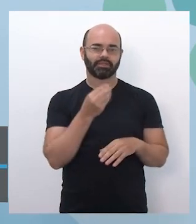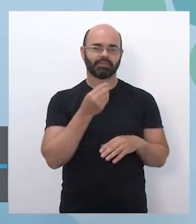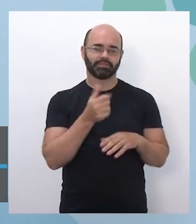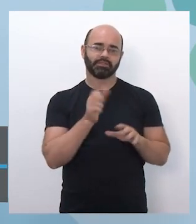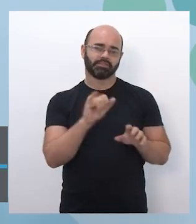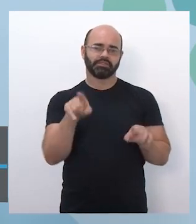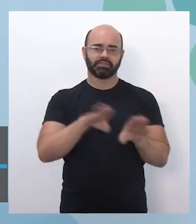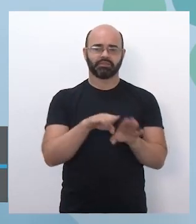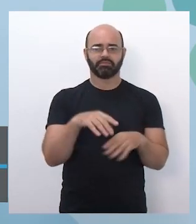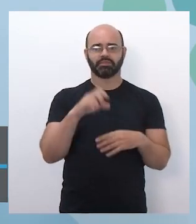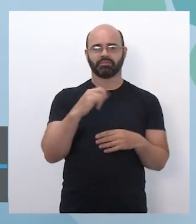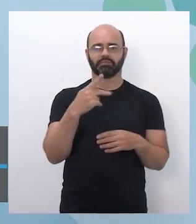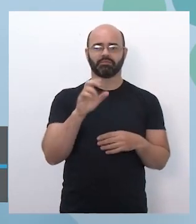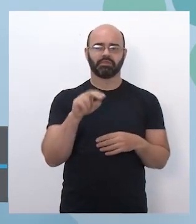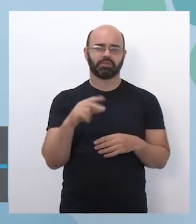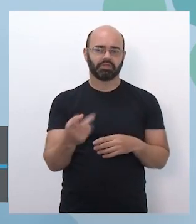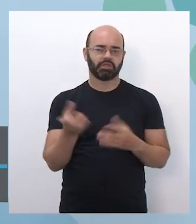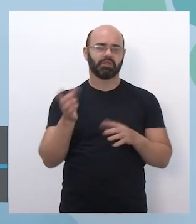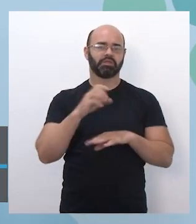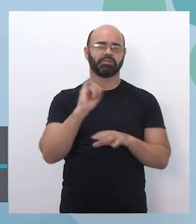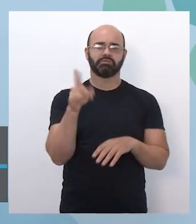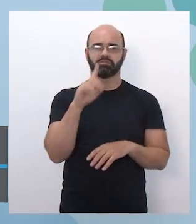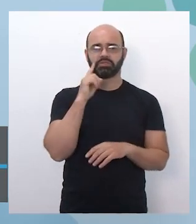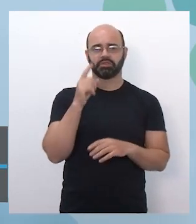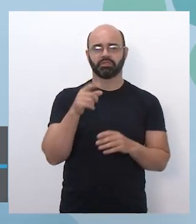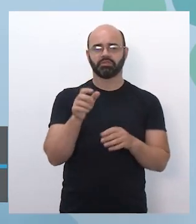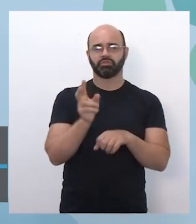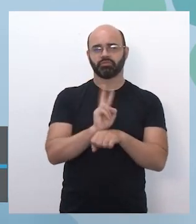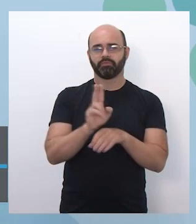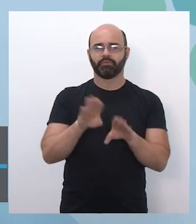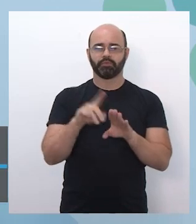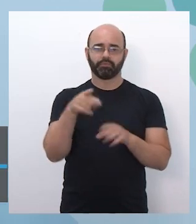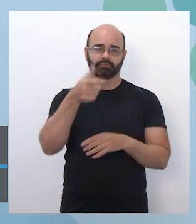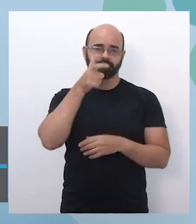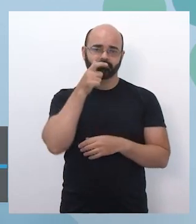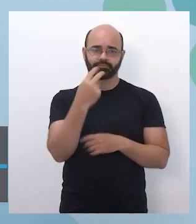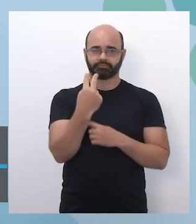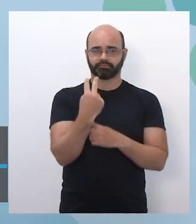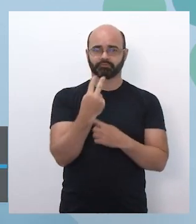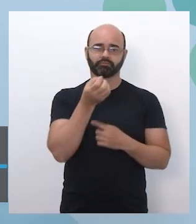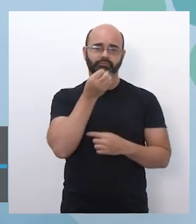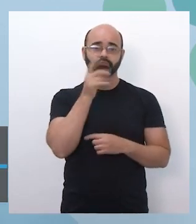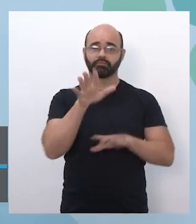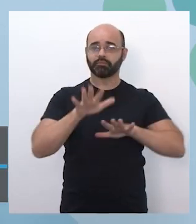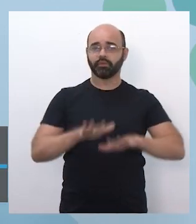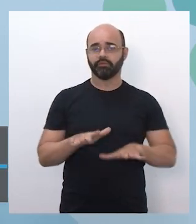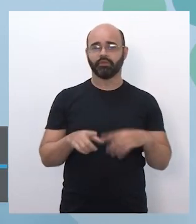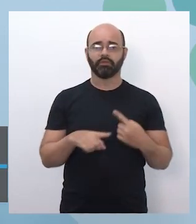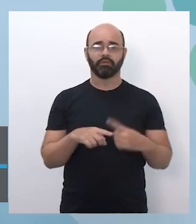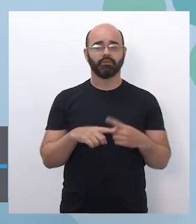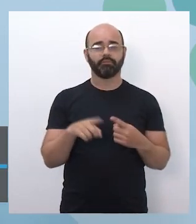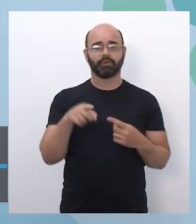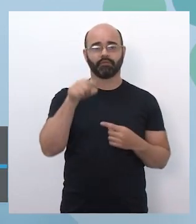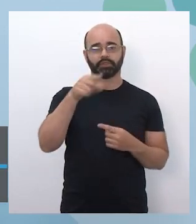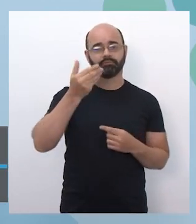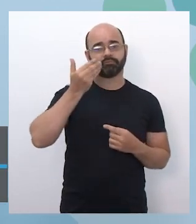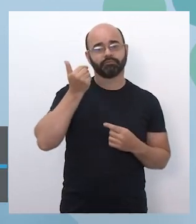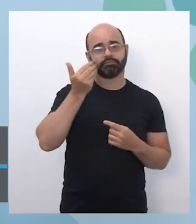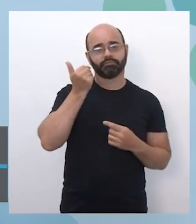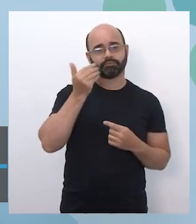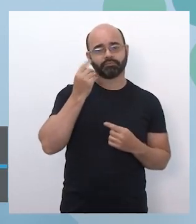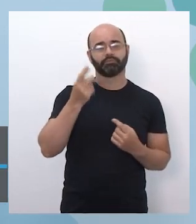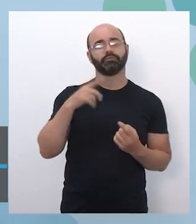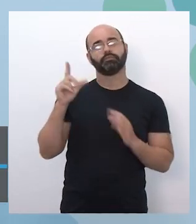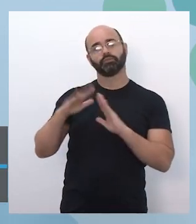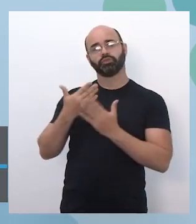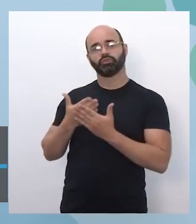é PCNP, se você é supervisor e está acompanhando a gente, que você fique, porque você pode dar um apoio super importante para as unidades